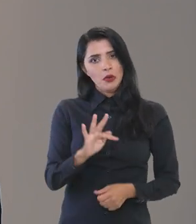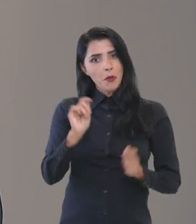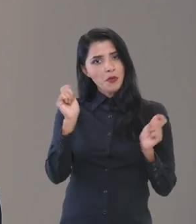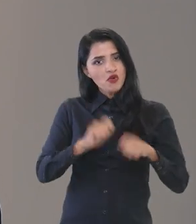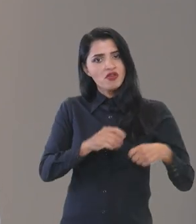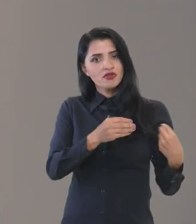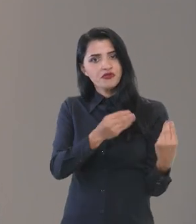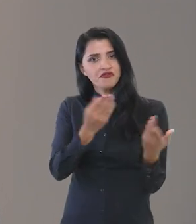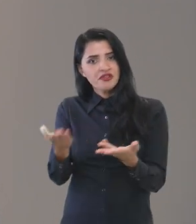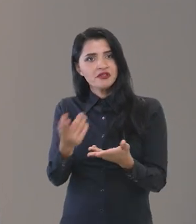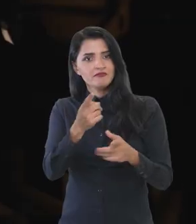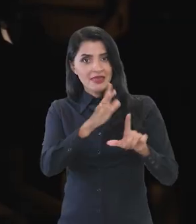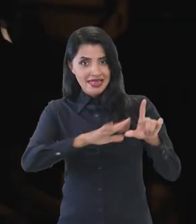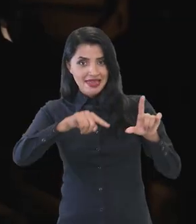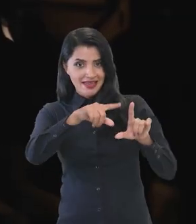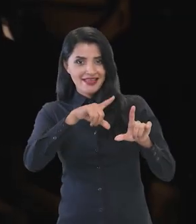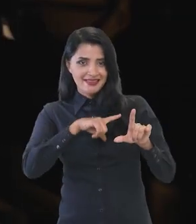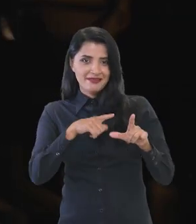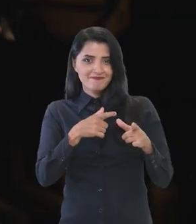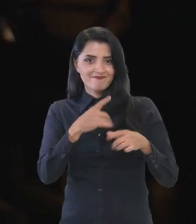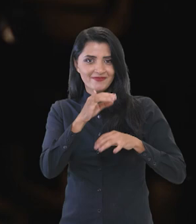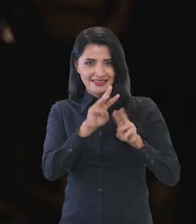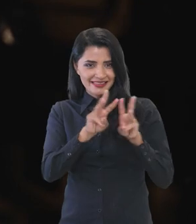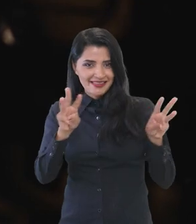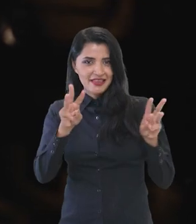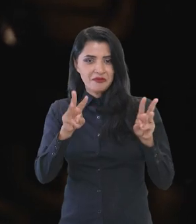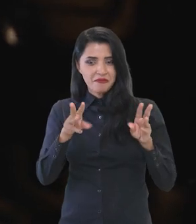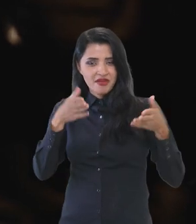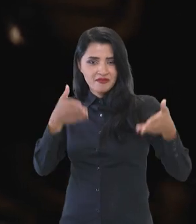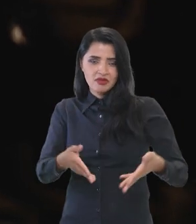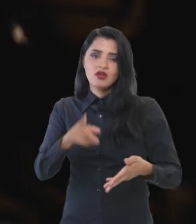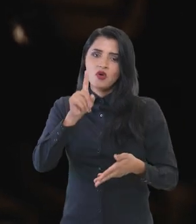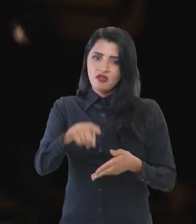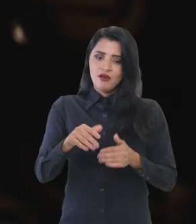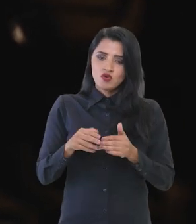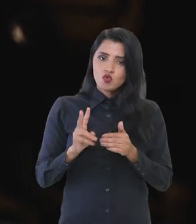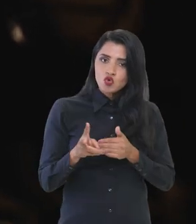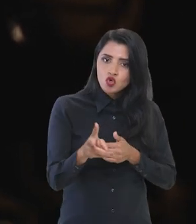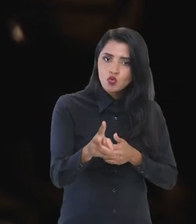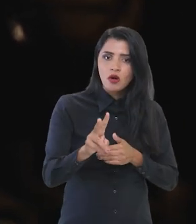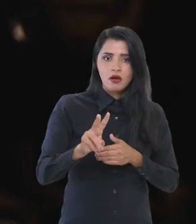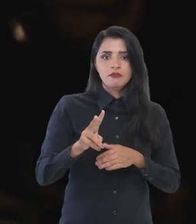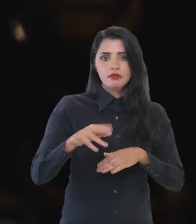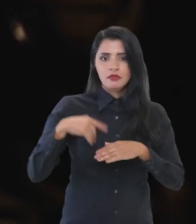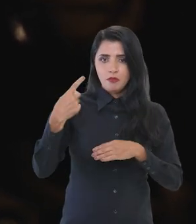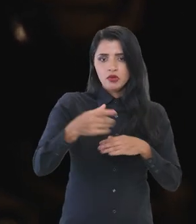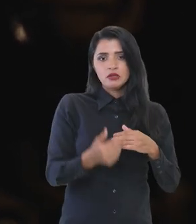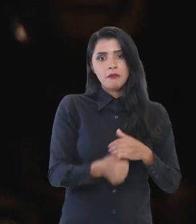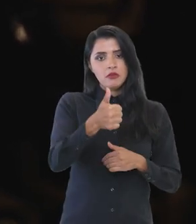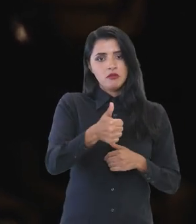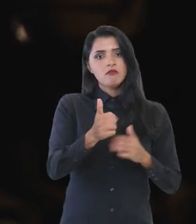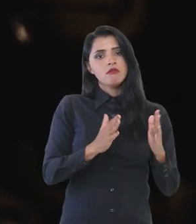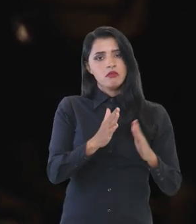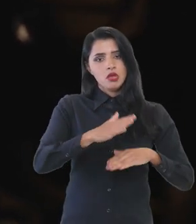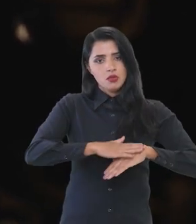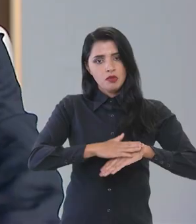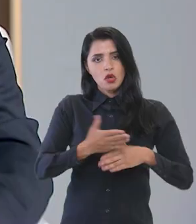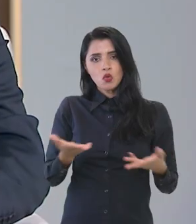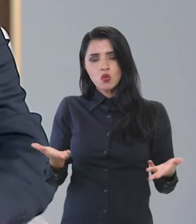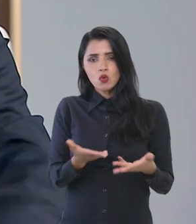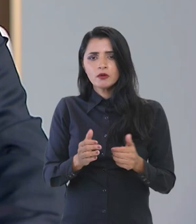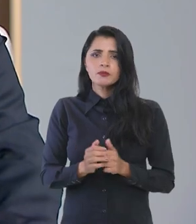pudesse oferecer esse espaço de participação, que será perene a partir dessa primeira modalidade.